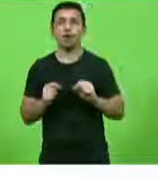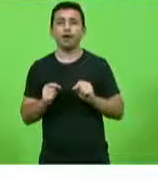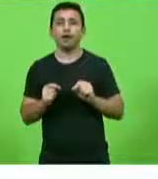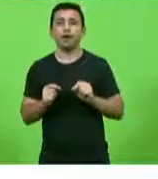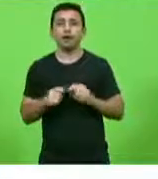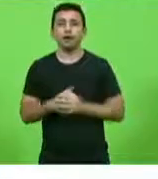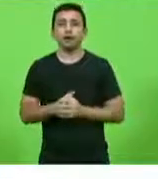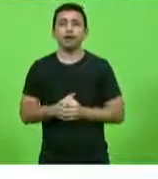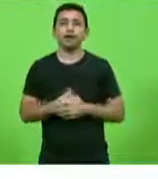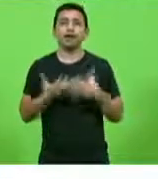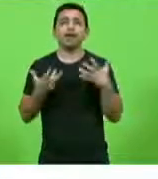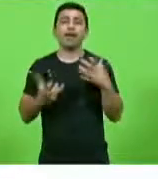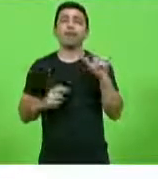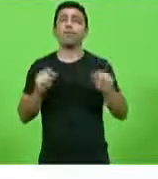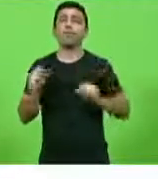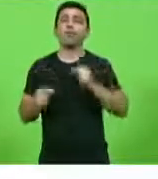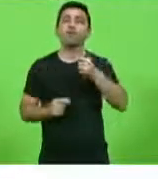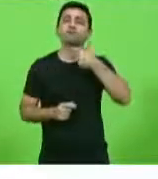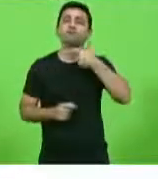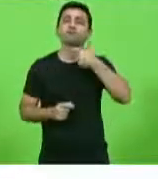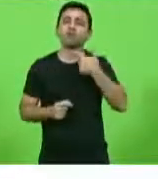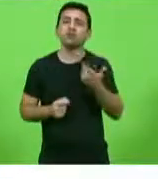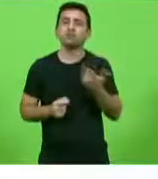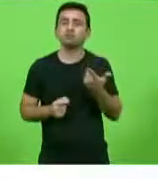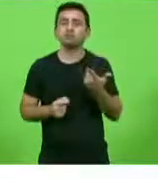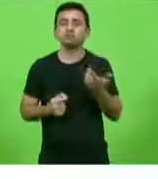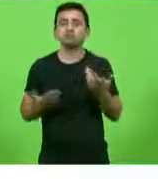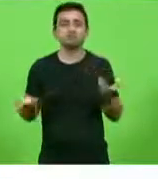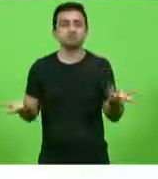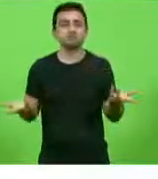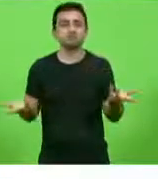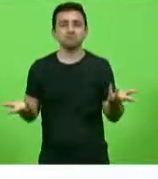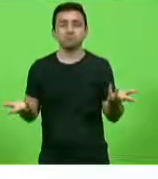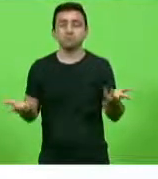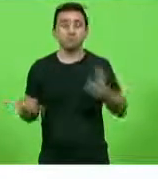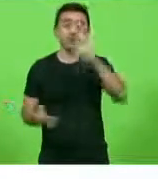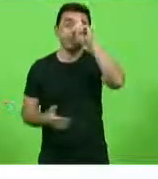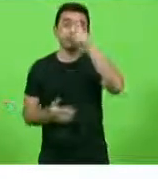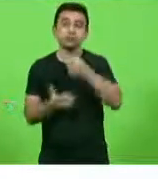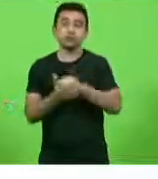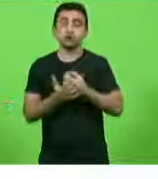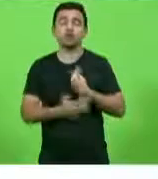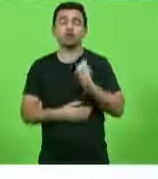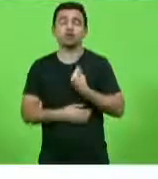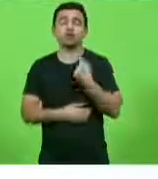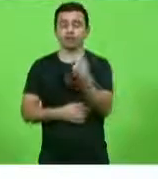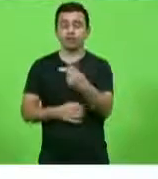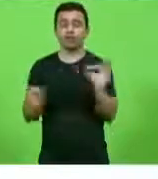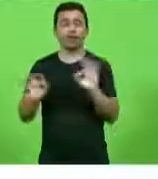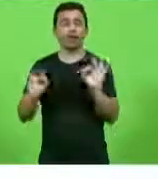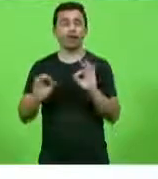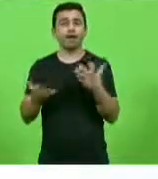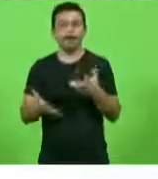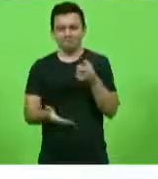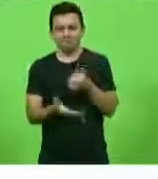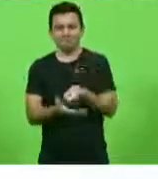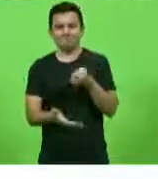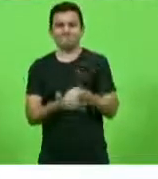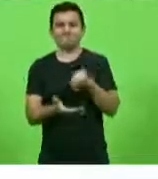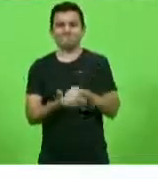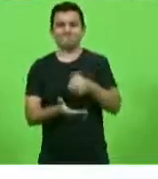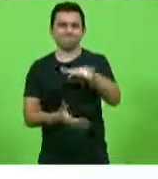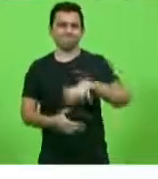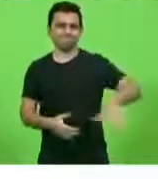furucar, deputado, se eles querem queimar, só porque eles não decidiram da vida deles ainda, eles querem impor goela abaixo